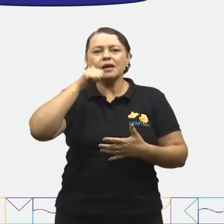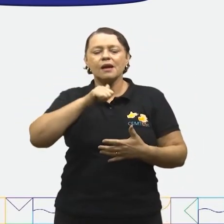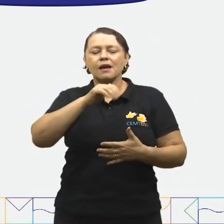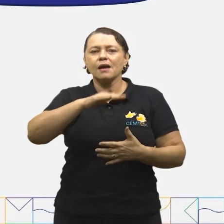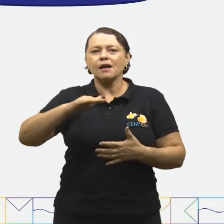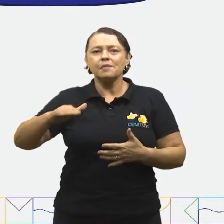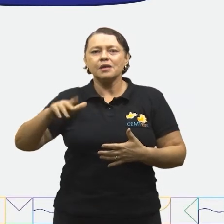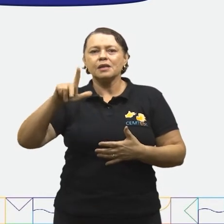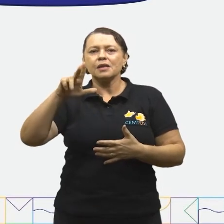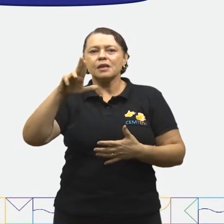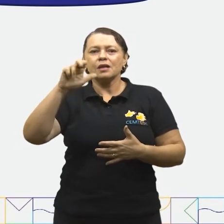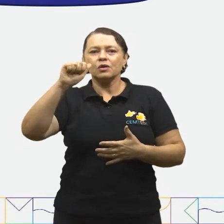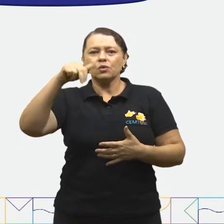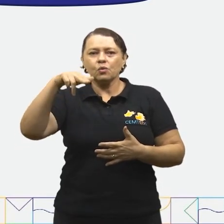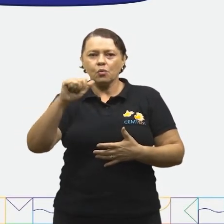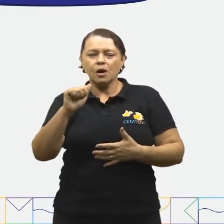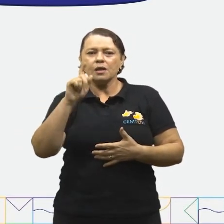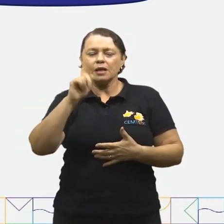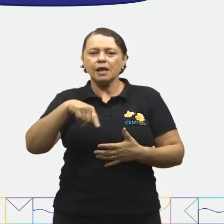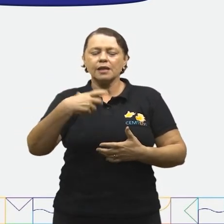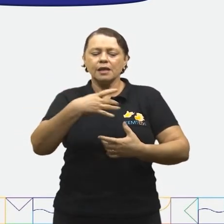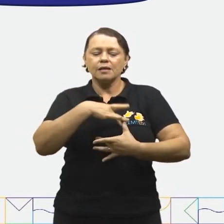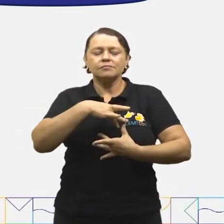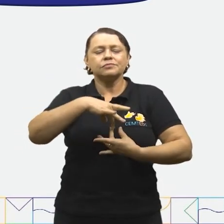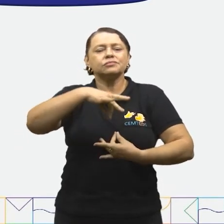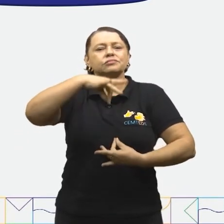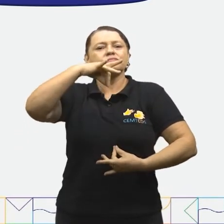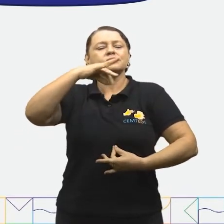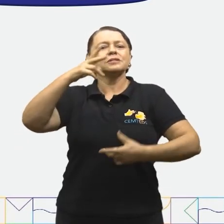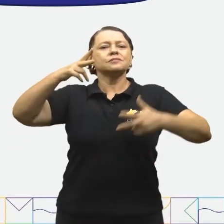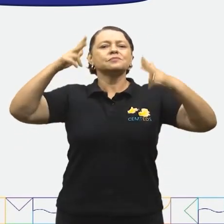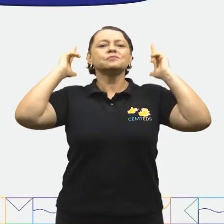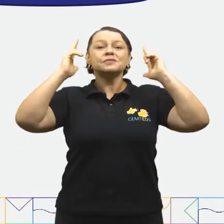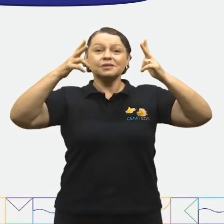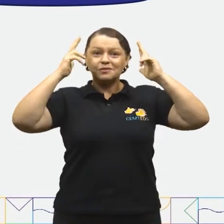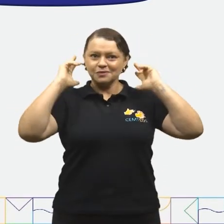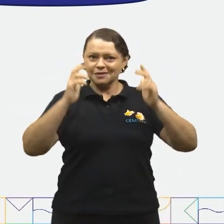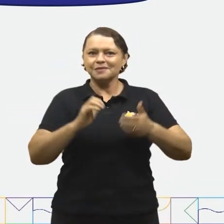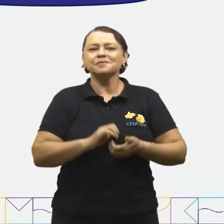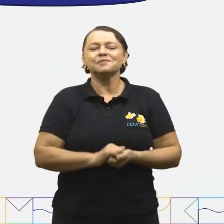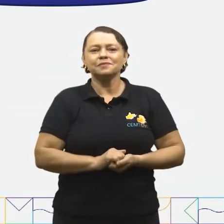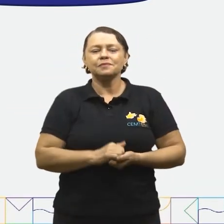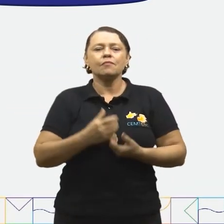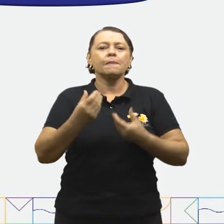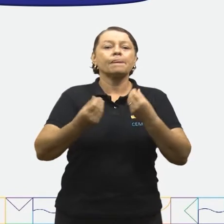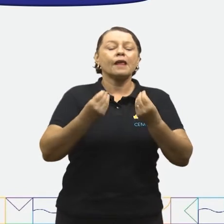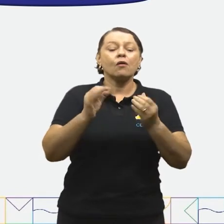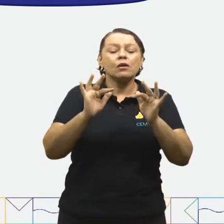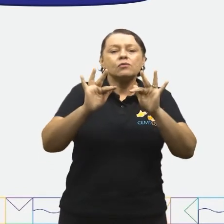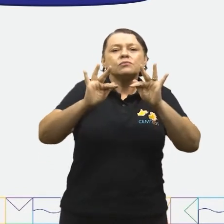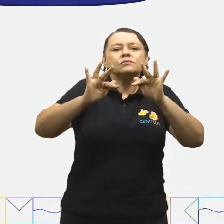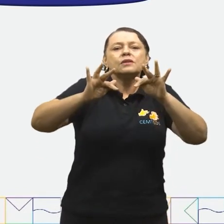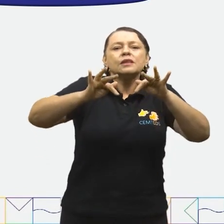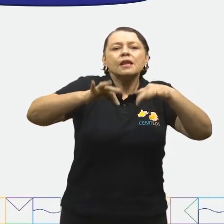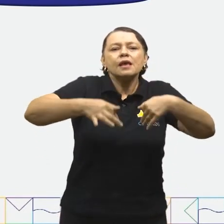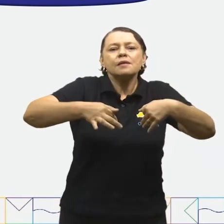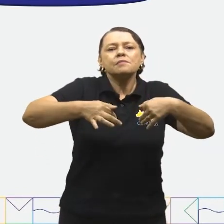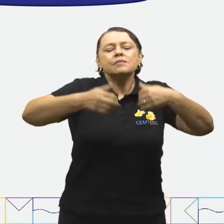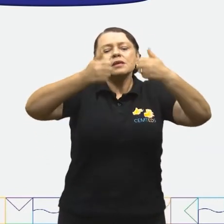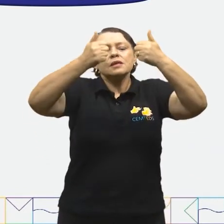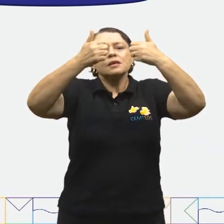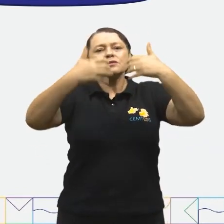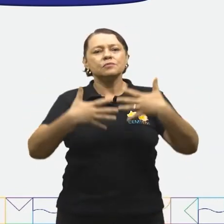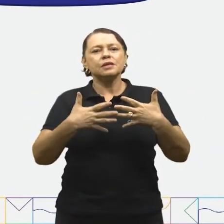Vamos dividir um parágrafo do outro quando visualizarmos onde acaba a descrição sobre a Luana.